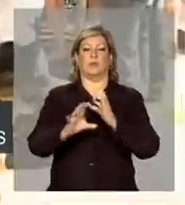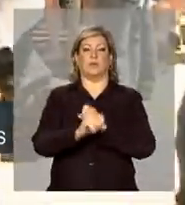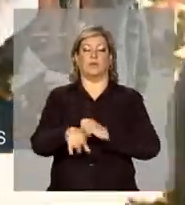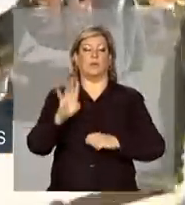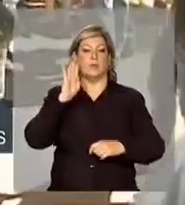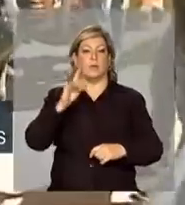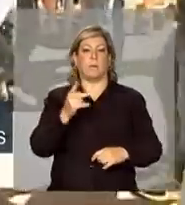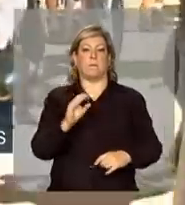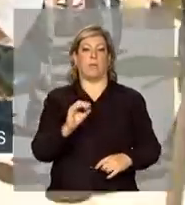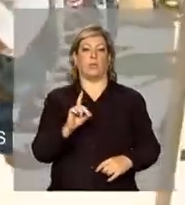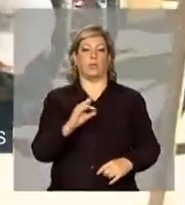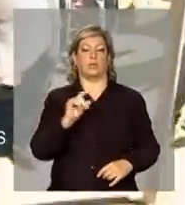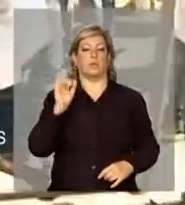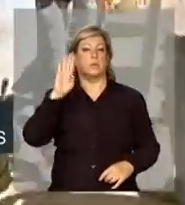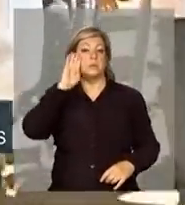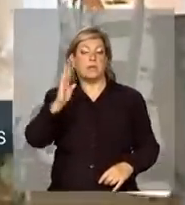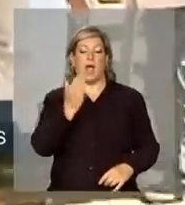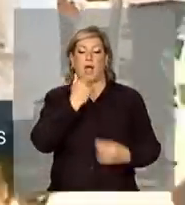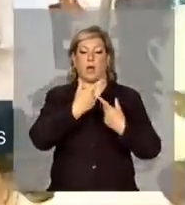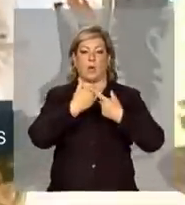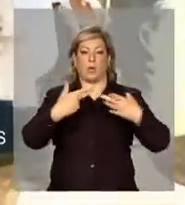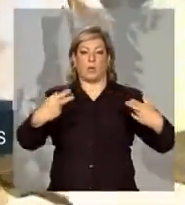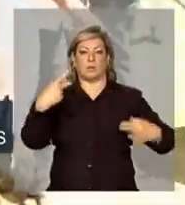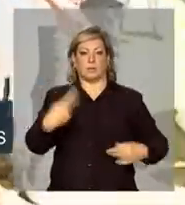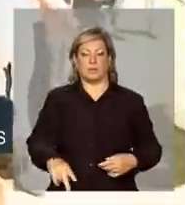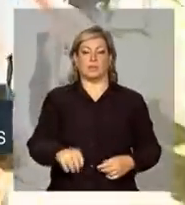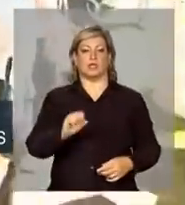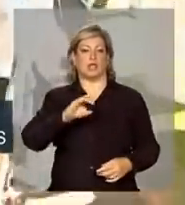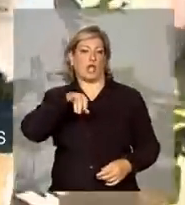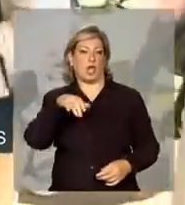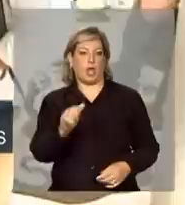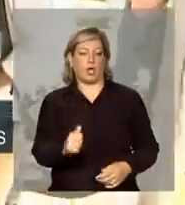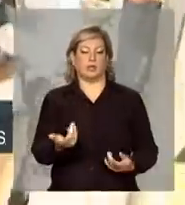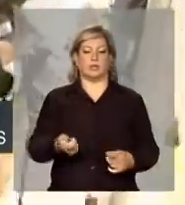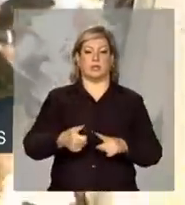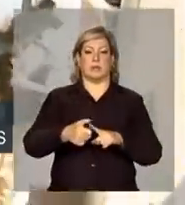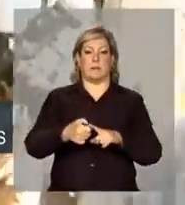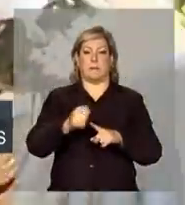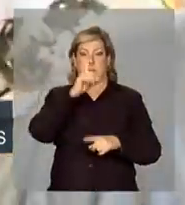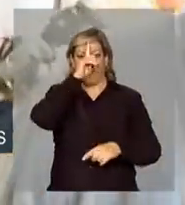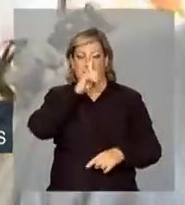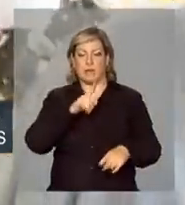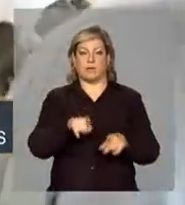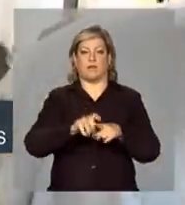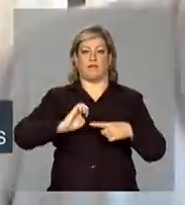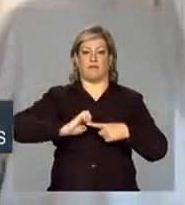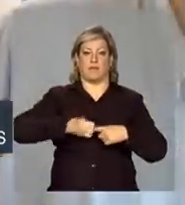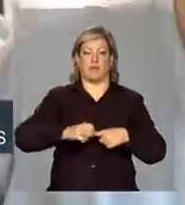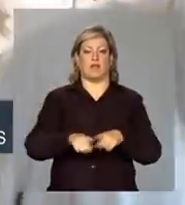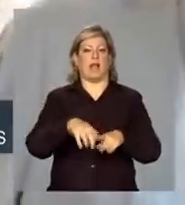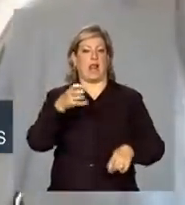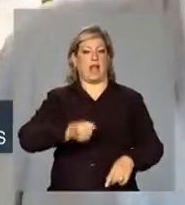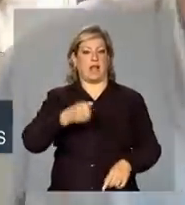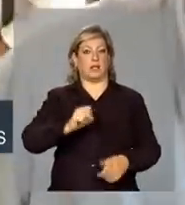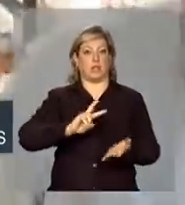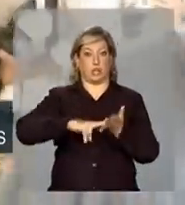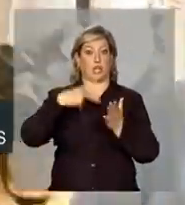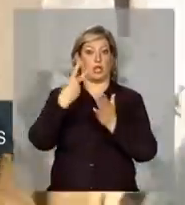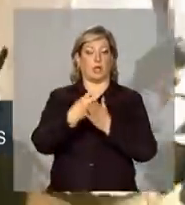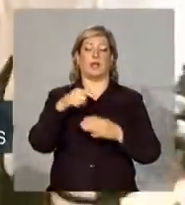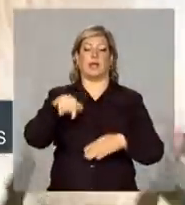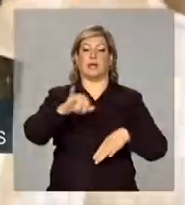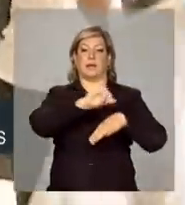principais culturas da região, como soja, milho, feijão e leite, dobrou. Esta feira é considerada uma